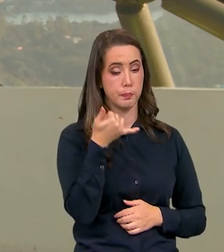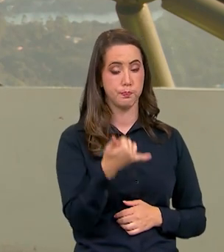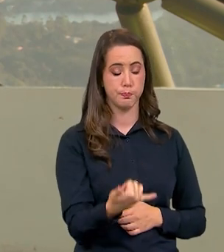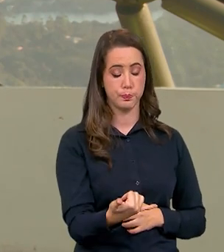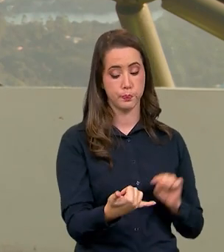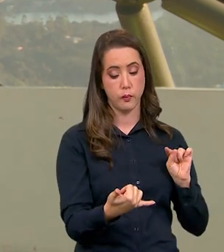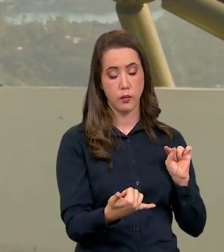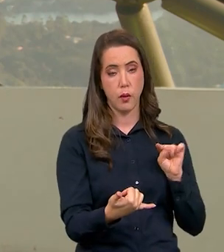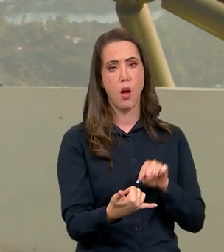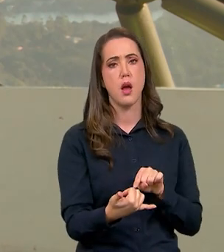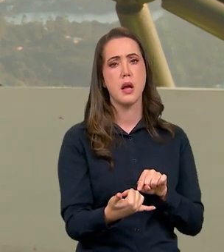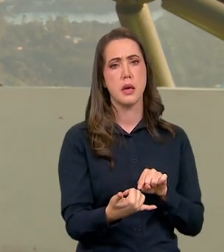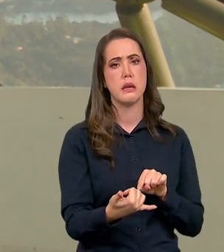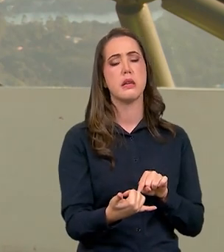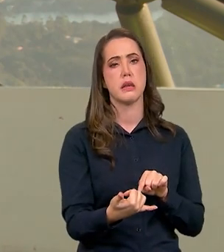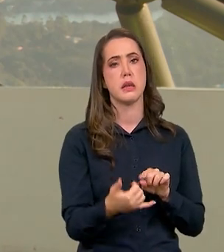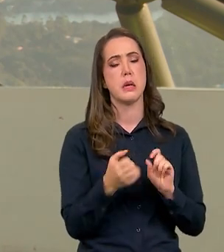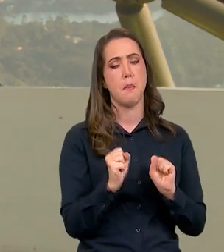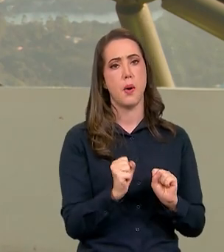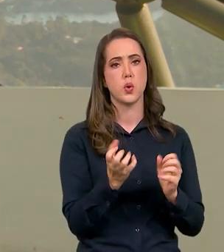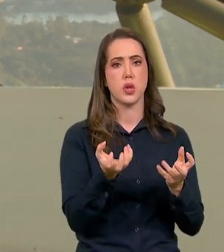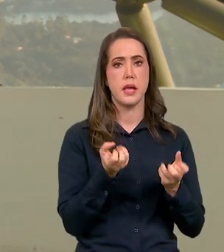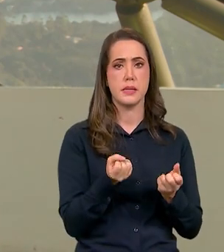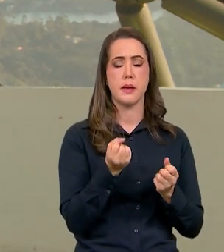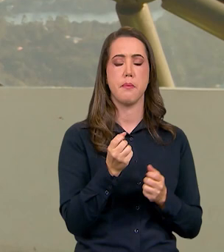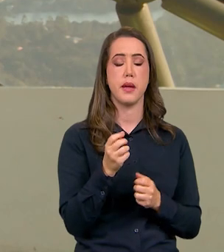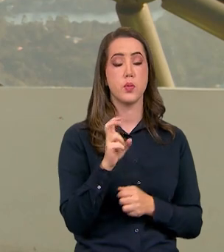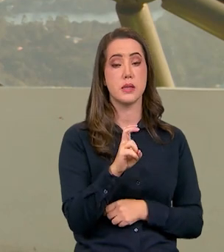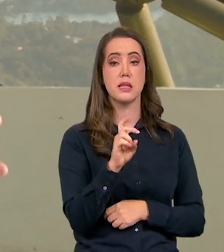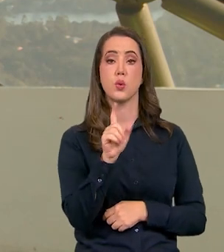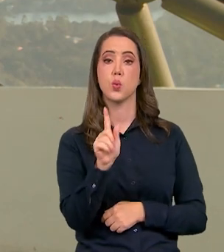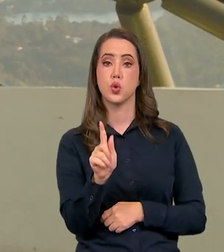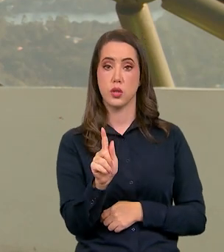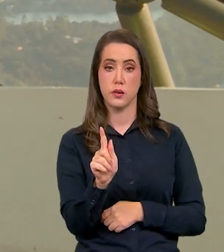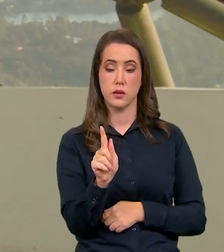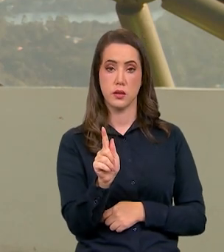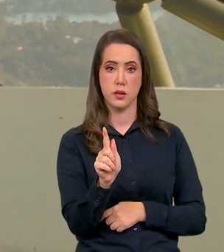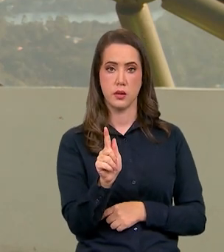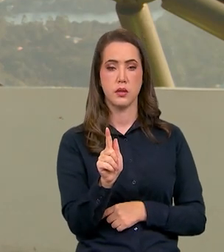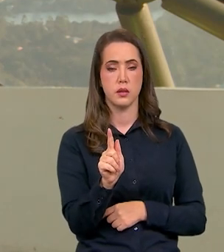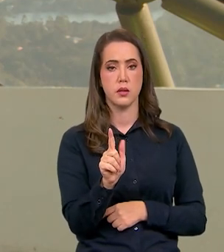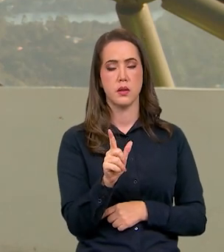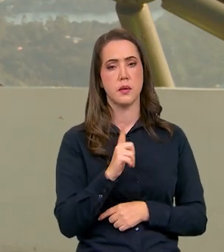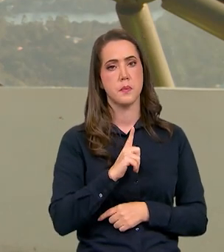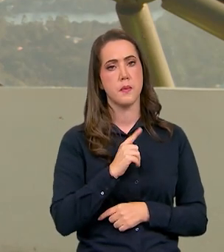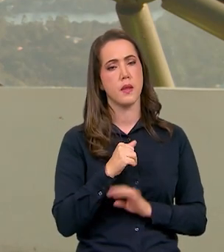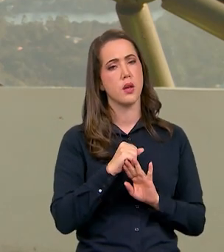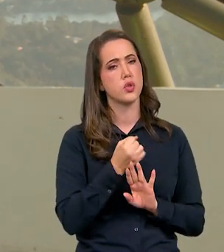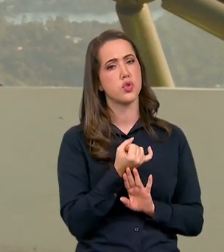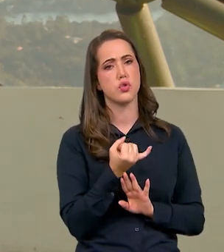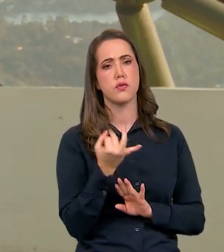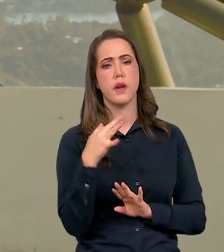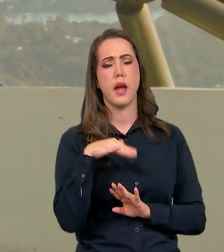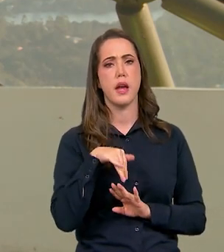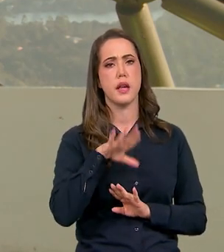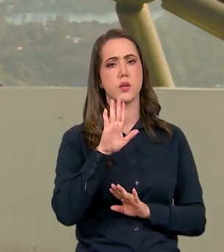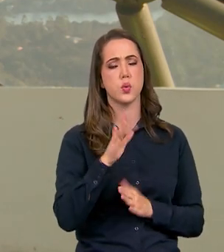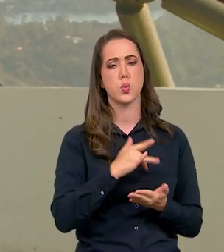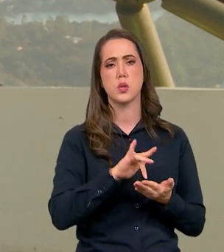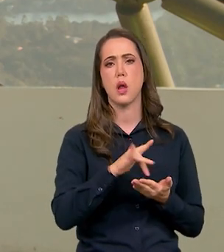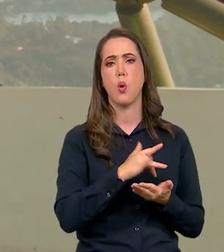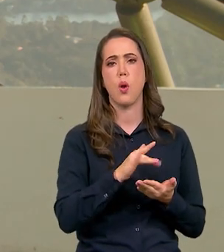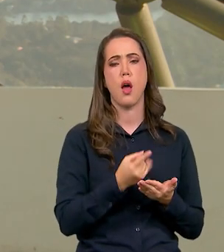estão aptos para poder receber essa tecnologia 5G. Então, a maioria dos